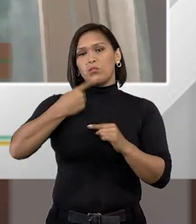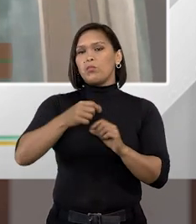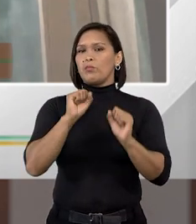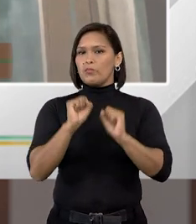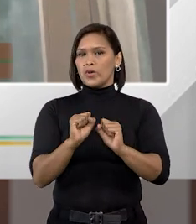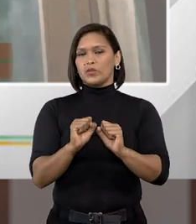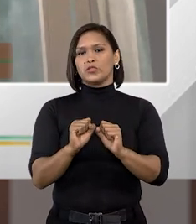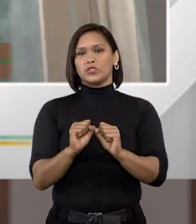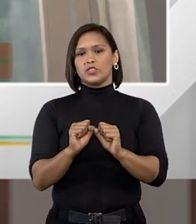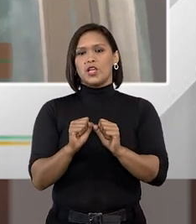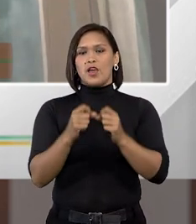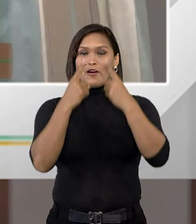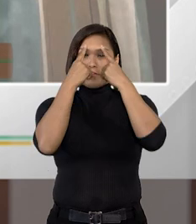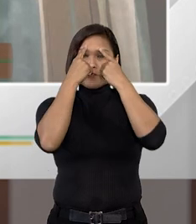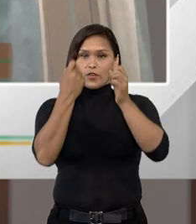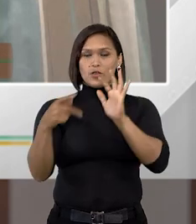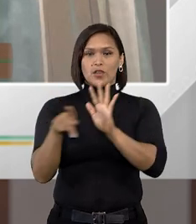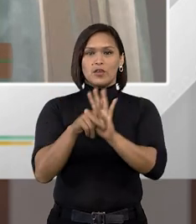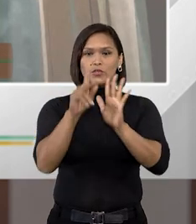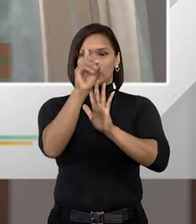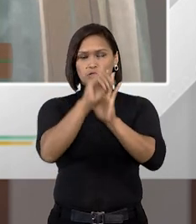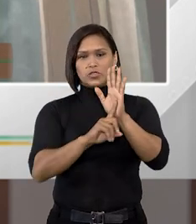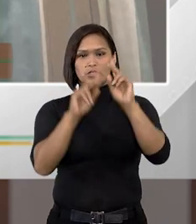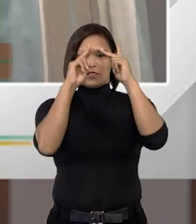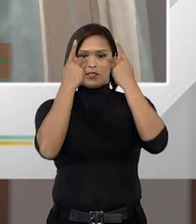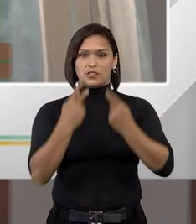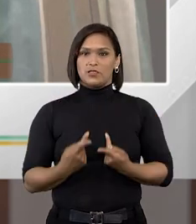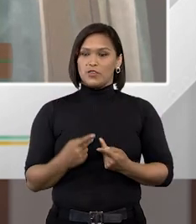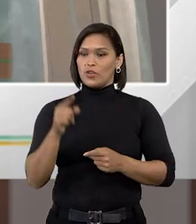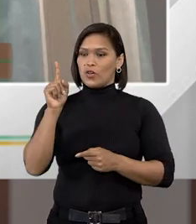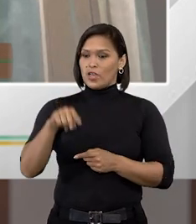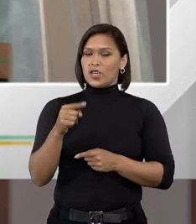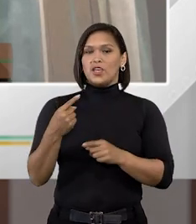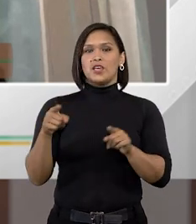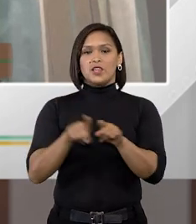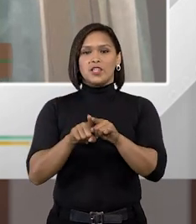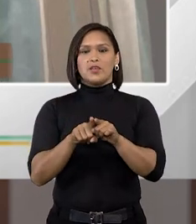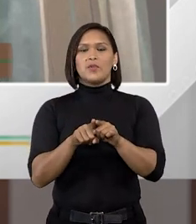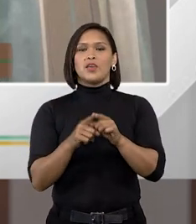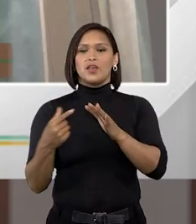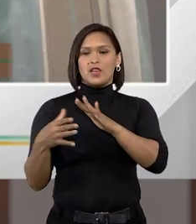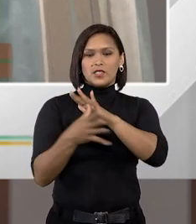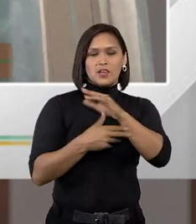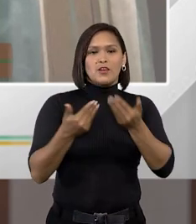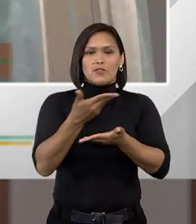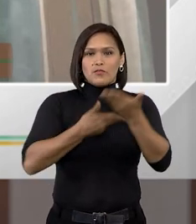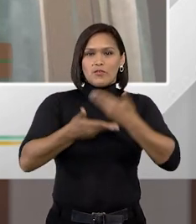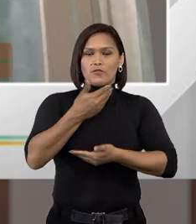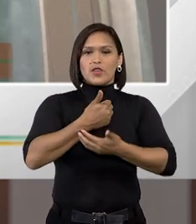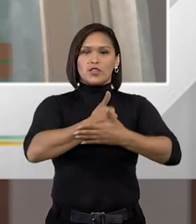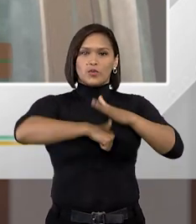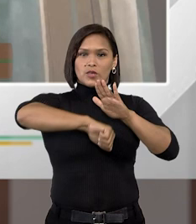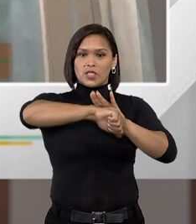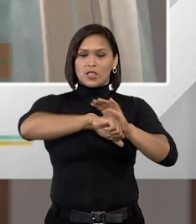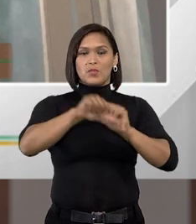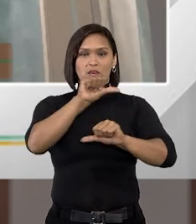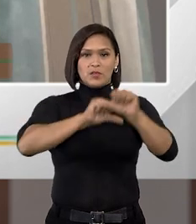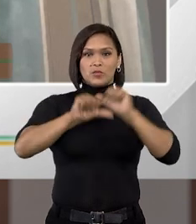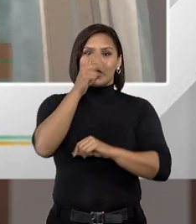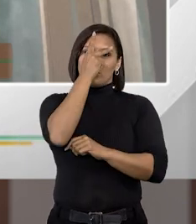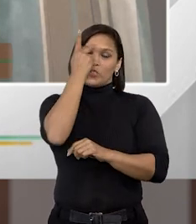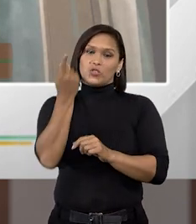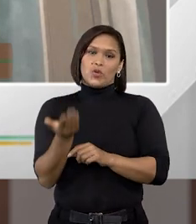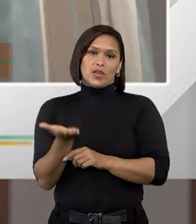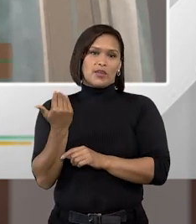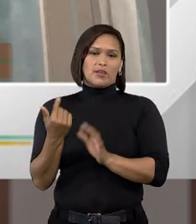pode até mesmo violar os direitos desse devedor e ele então ir para a bandidagem ir para o mundo do crime e se tornar uma pessoa a qual ele não